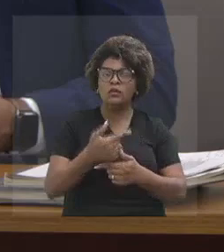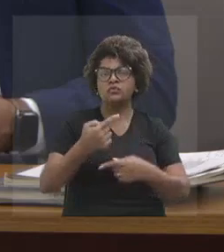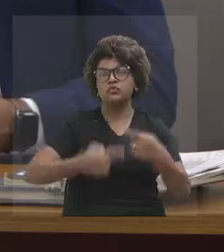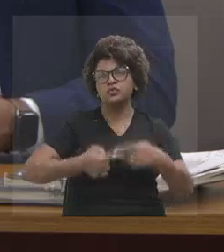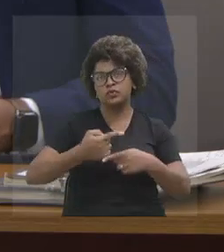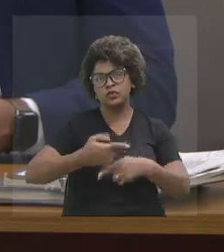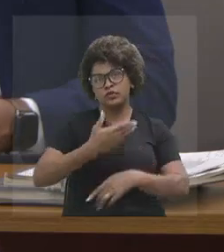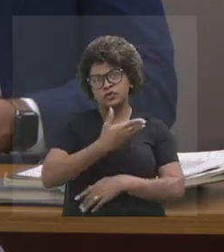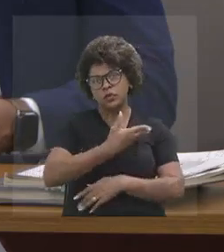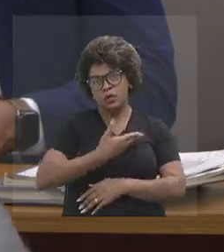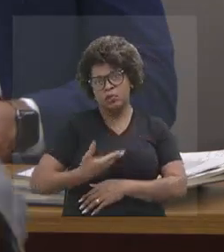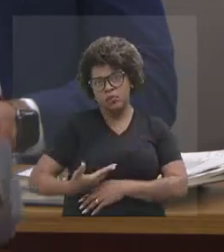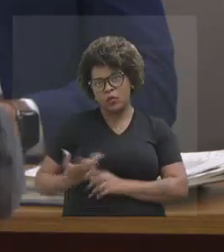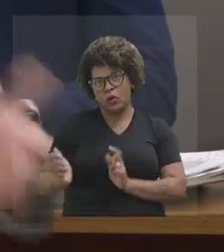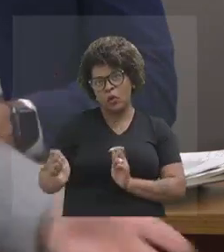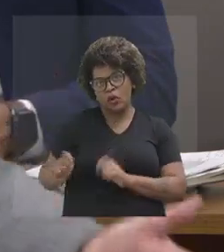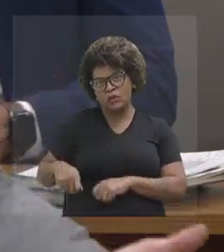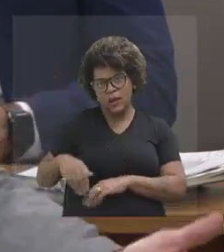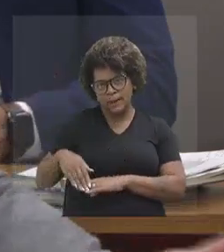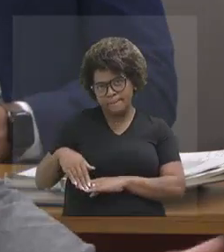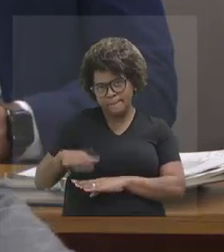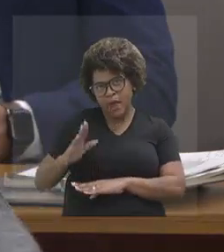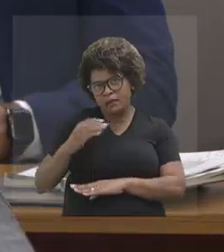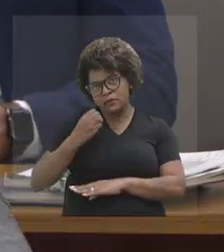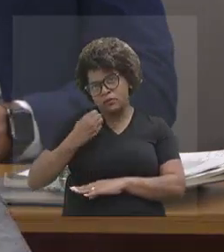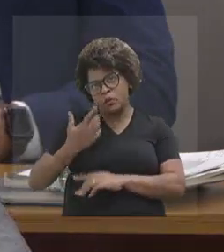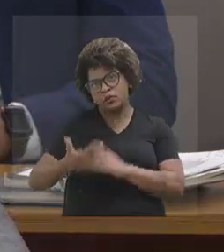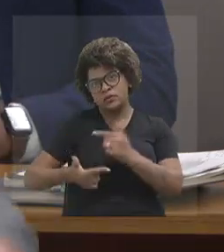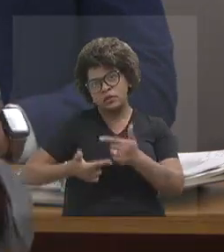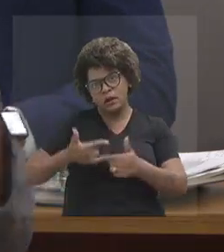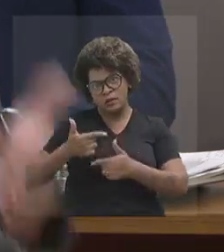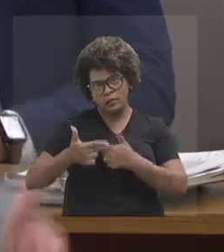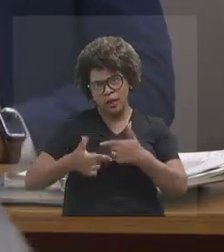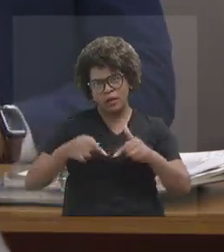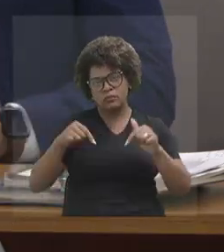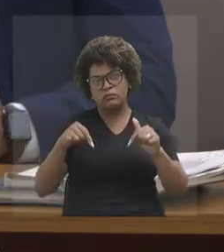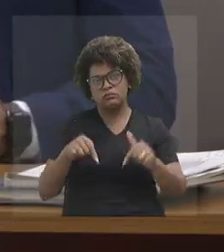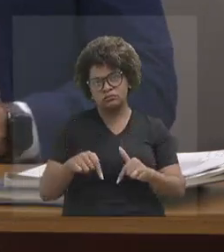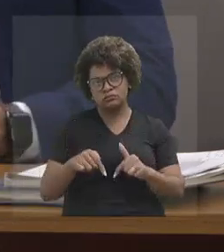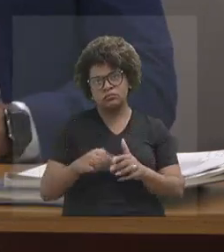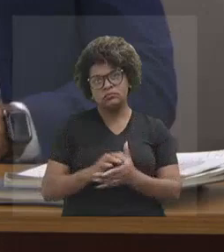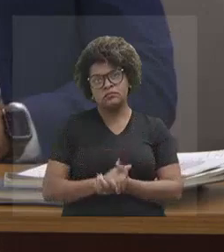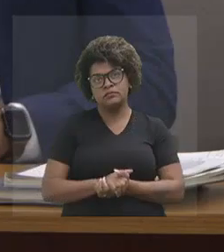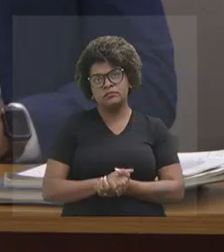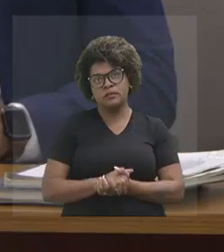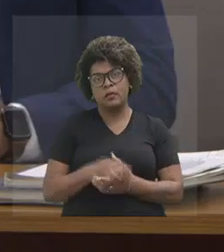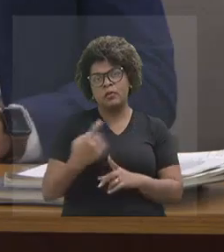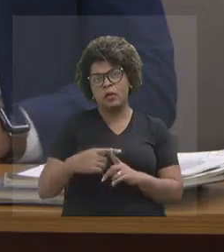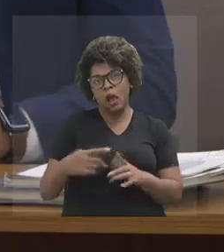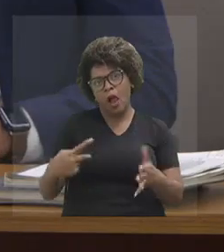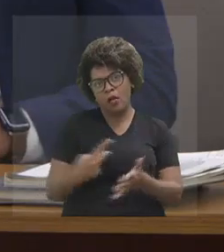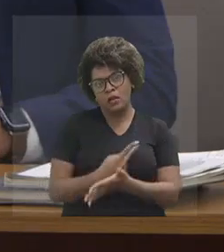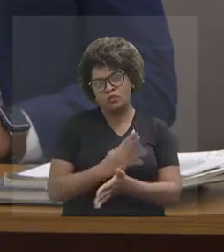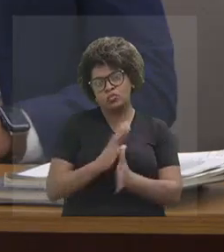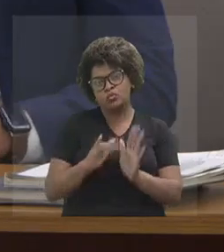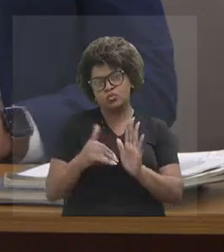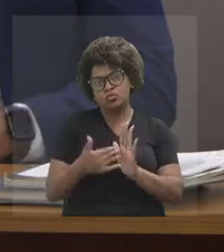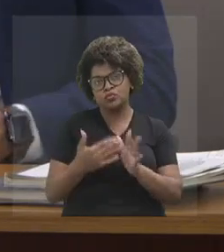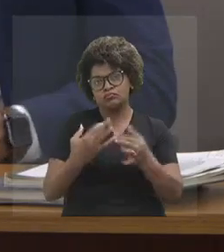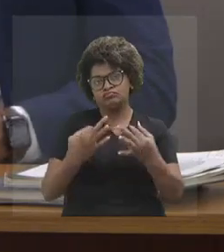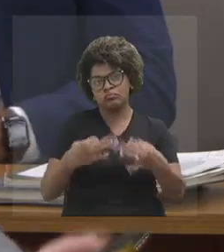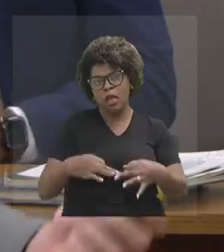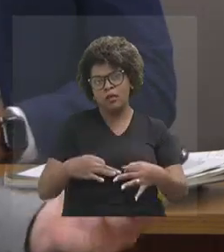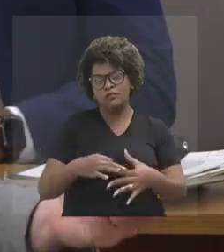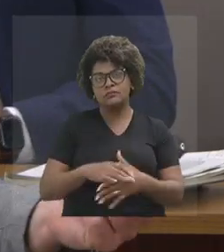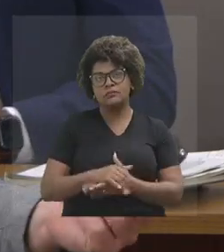ter mais condições de trabalhar a finalística da casa, porque o giro fica mais proporcional.